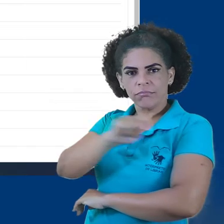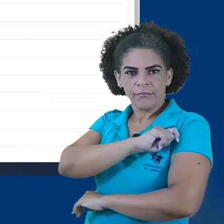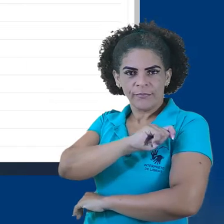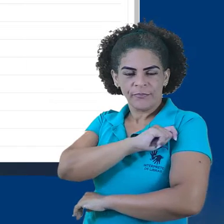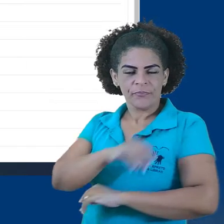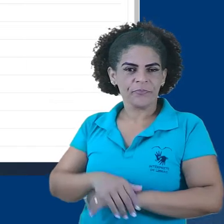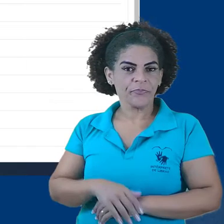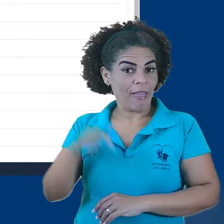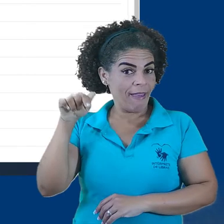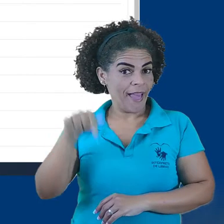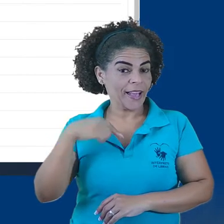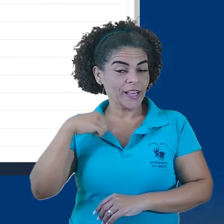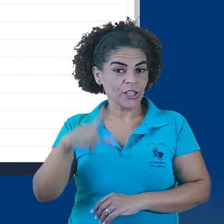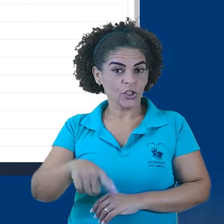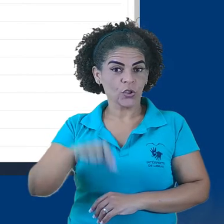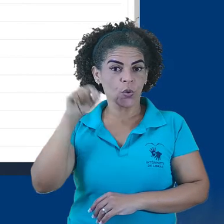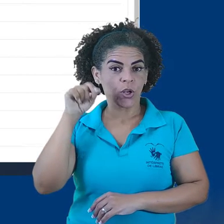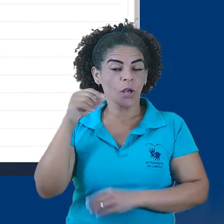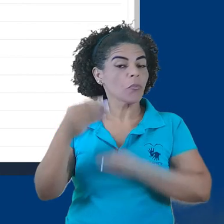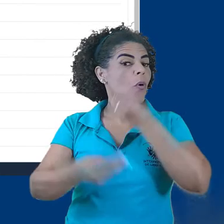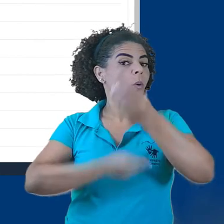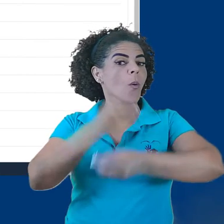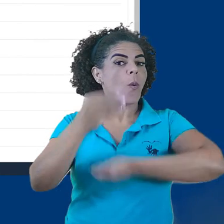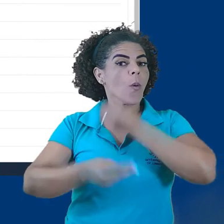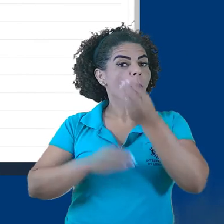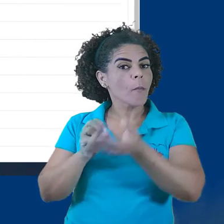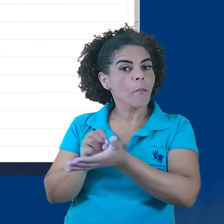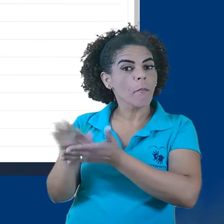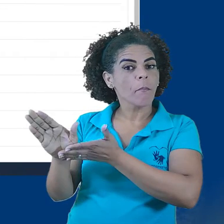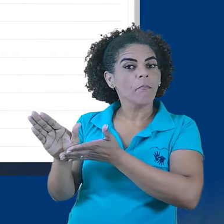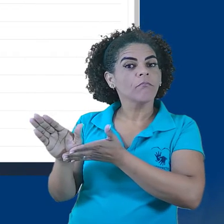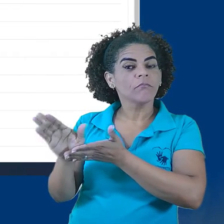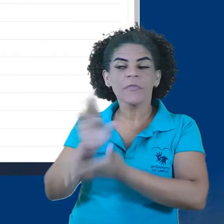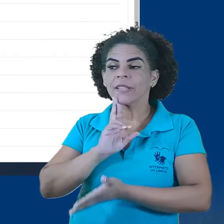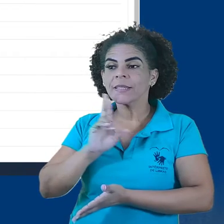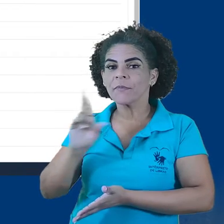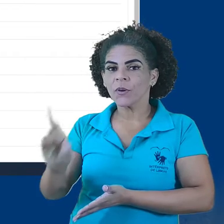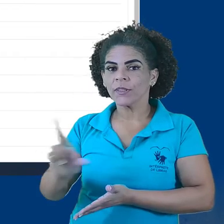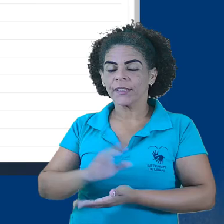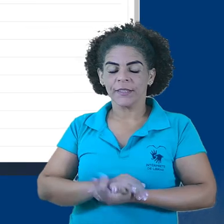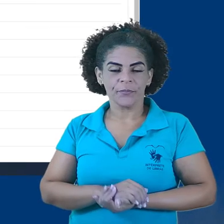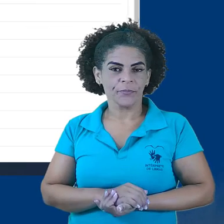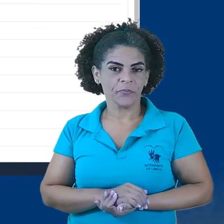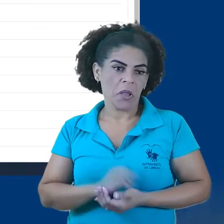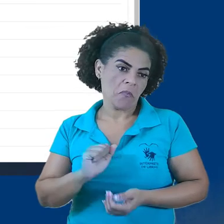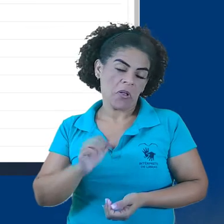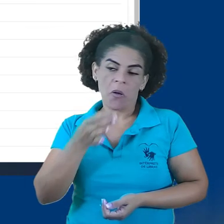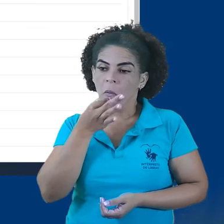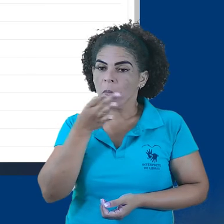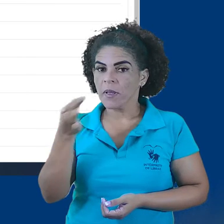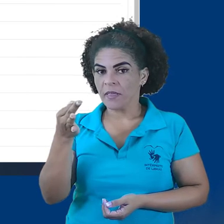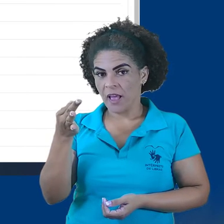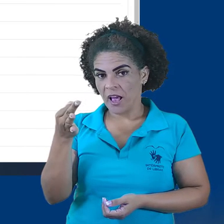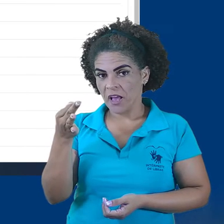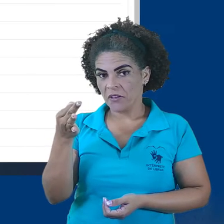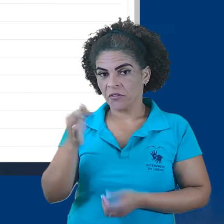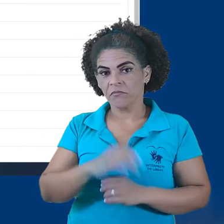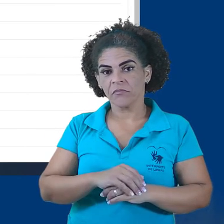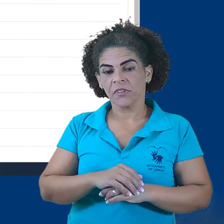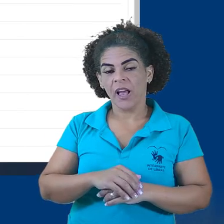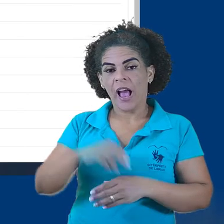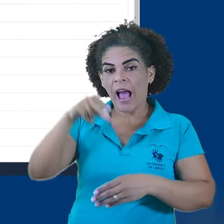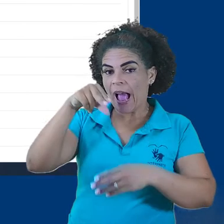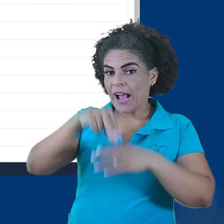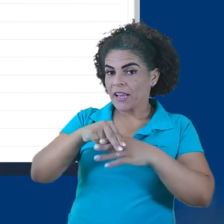de feedback a este usuário. Aqui, escolhemos o formato desta mensagem de feedback. Podemos fazer comentários